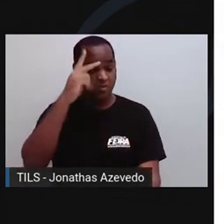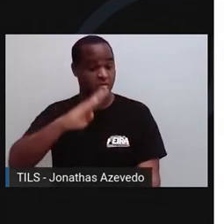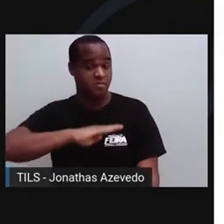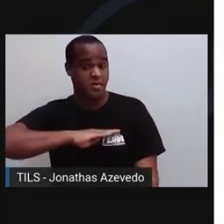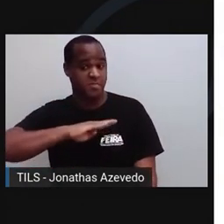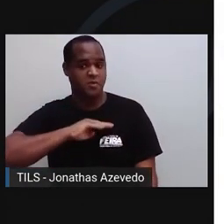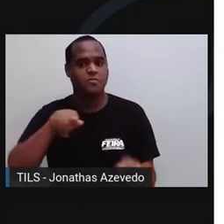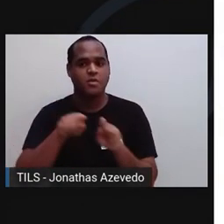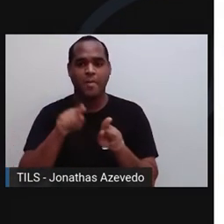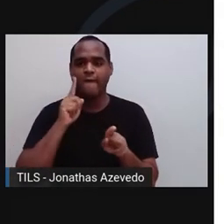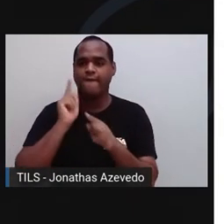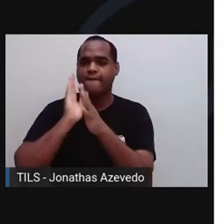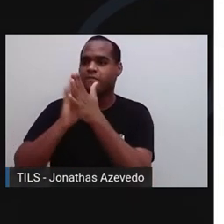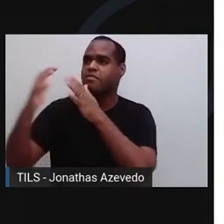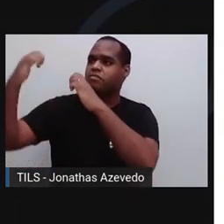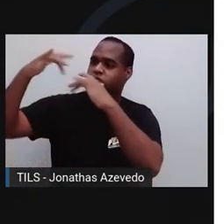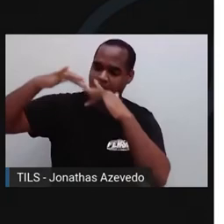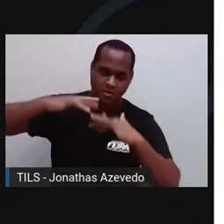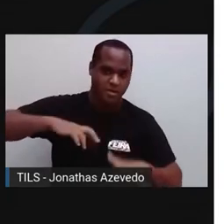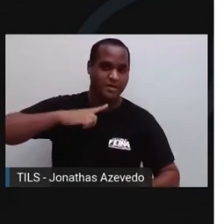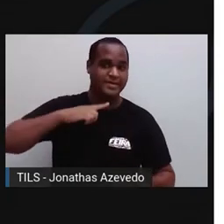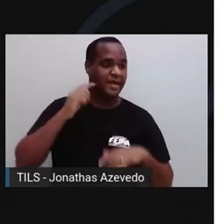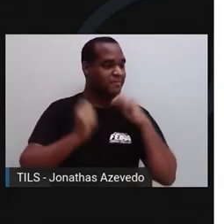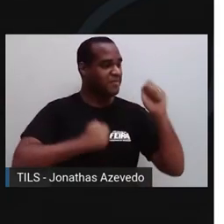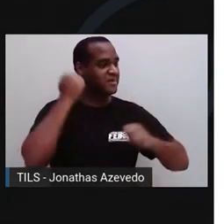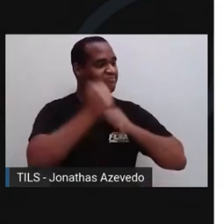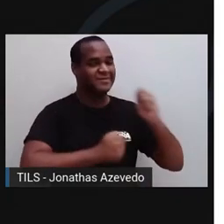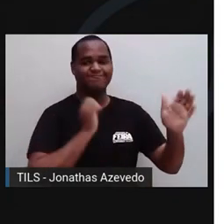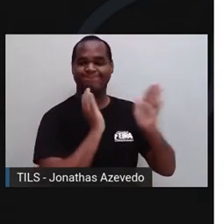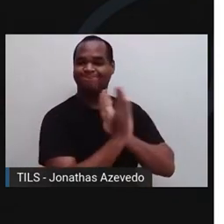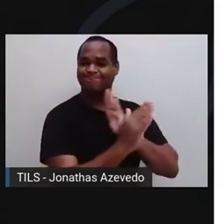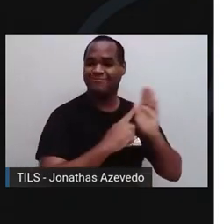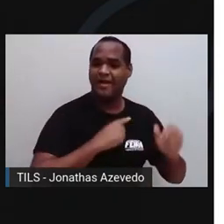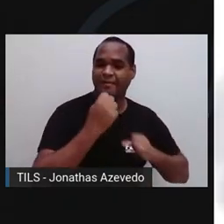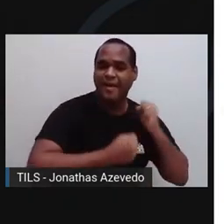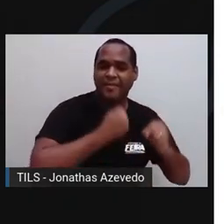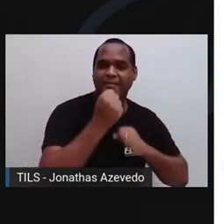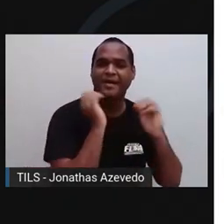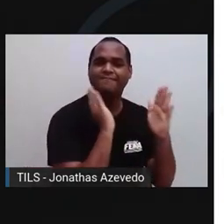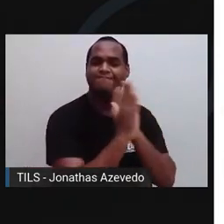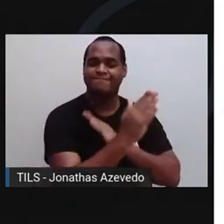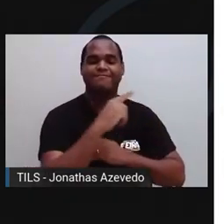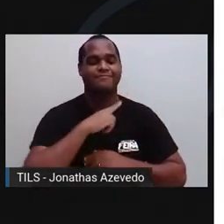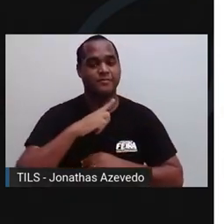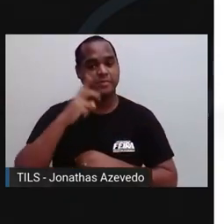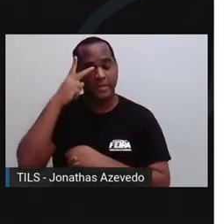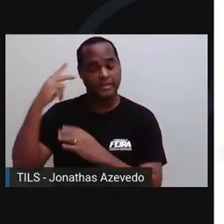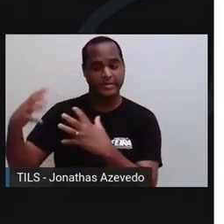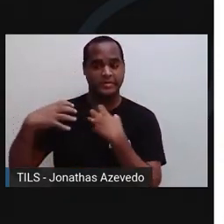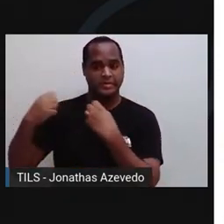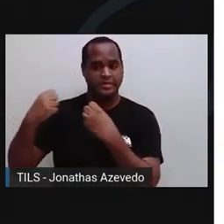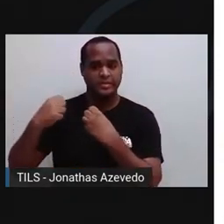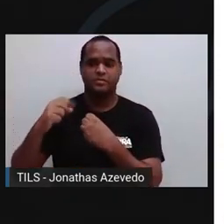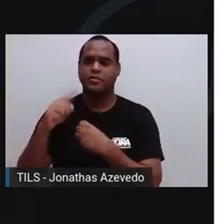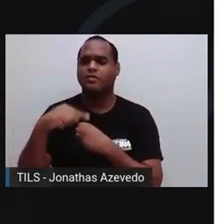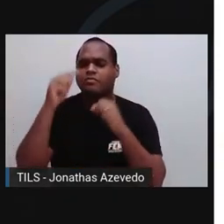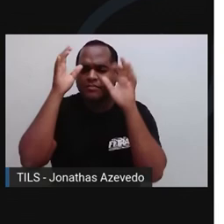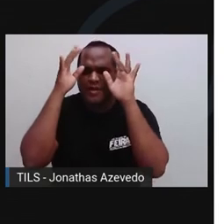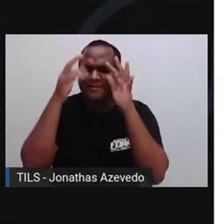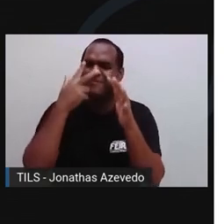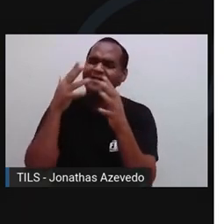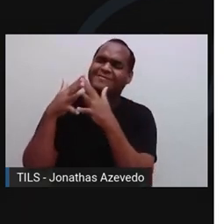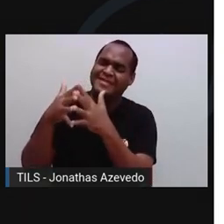avalanche ou congelar nossos corpos para nos esconder de um predador, por exemplo. Mas, o nosso cérebro, às vezes, confunde